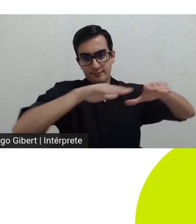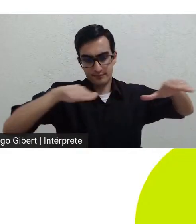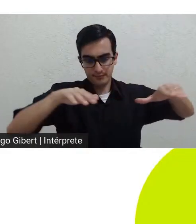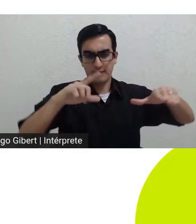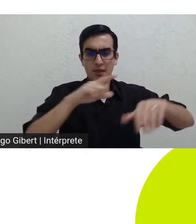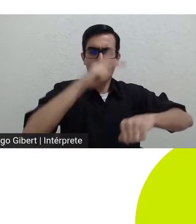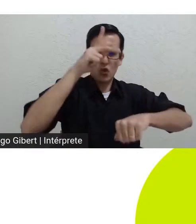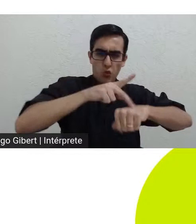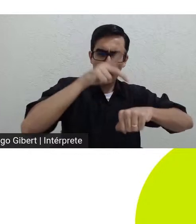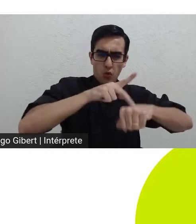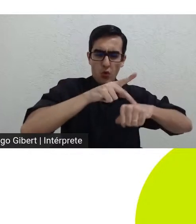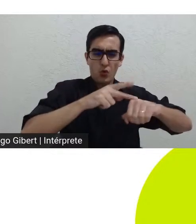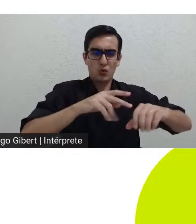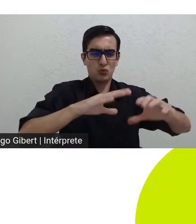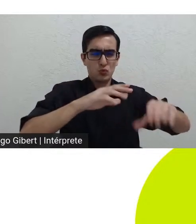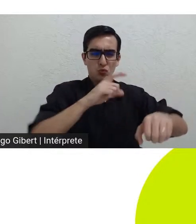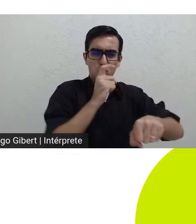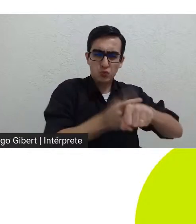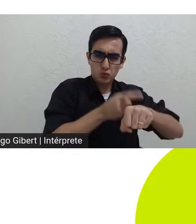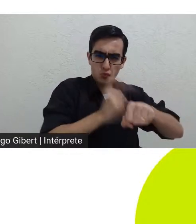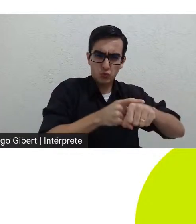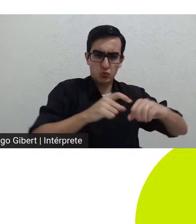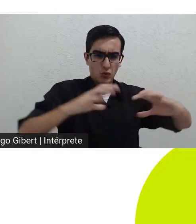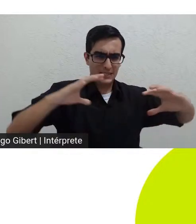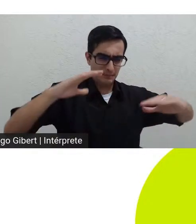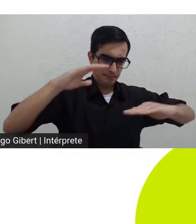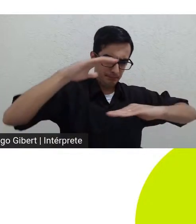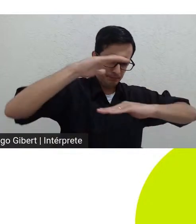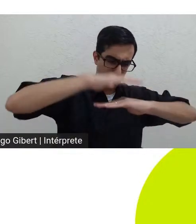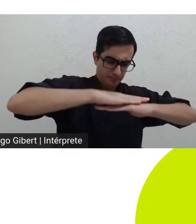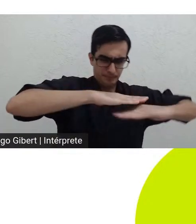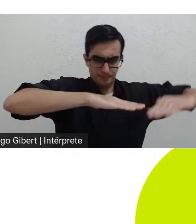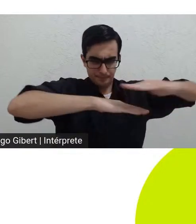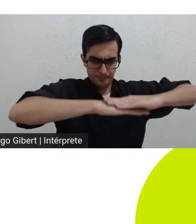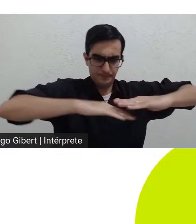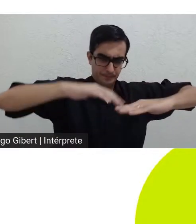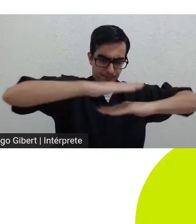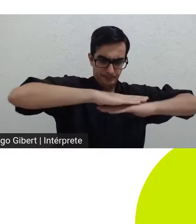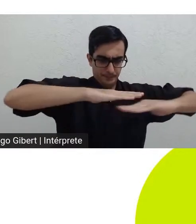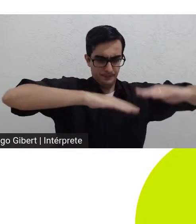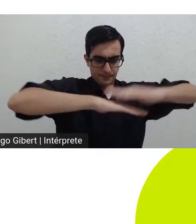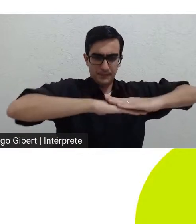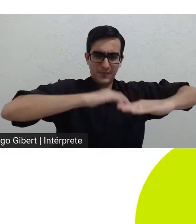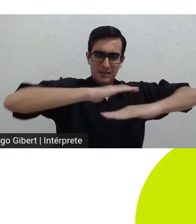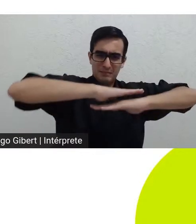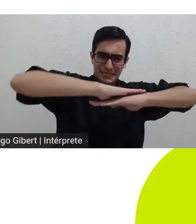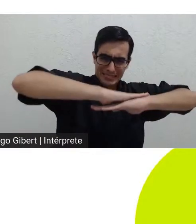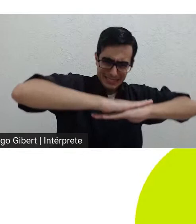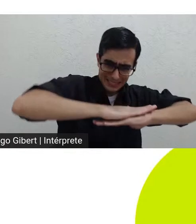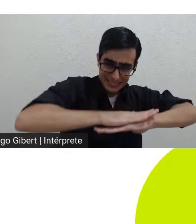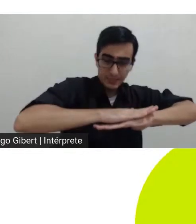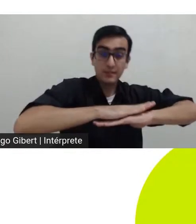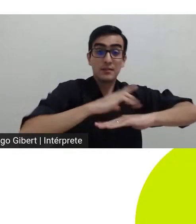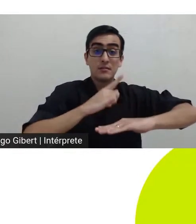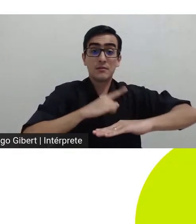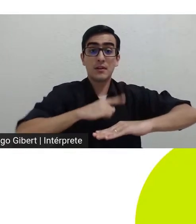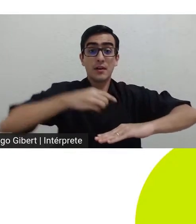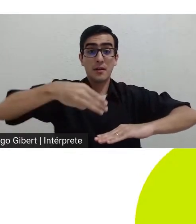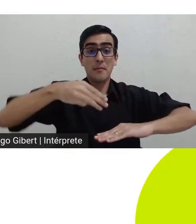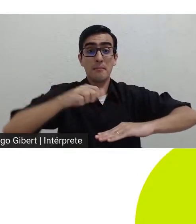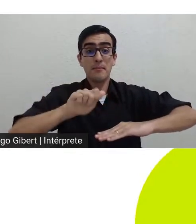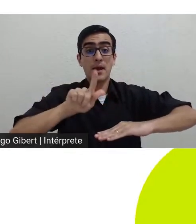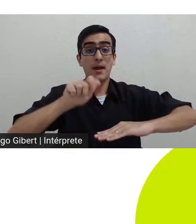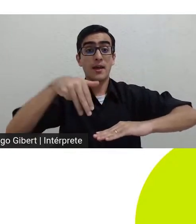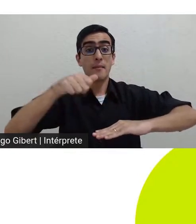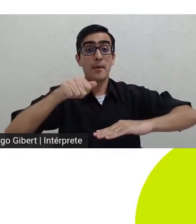anos após sofrer impressões esse magma se molda transformando-se em gemas